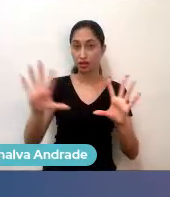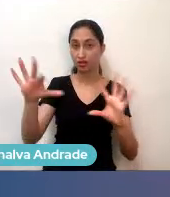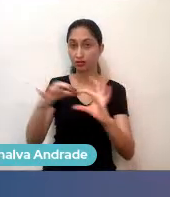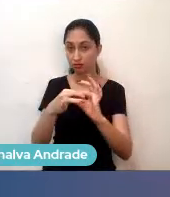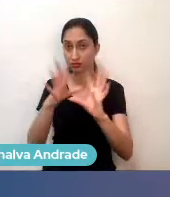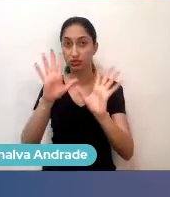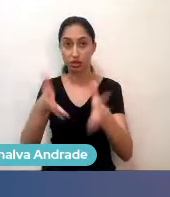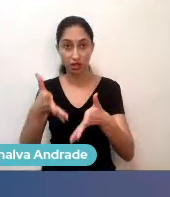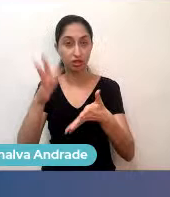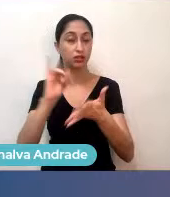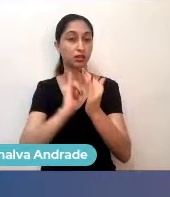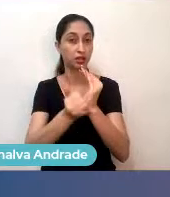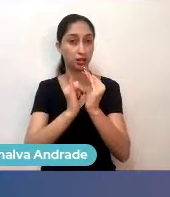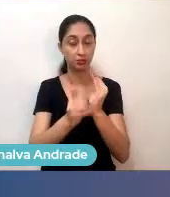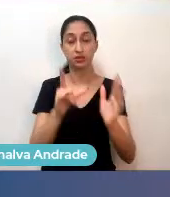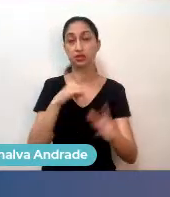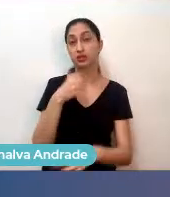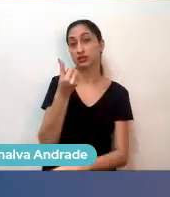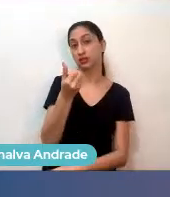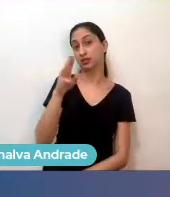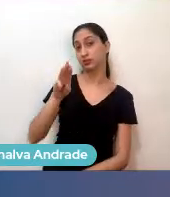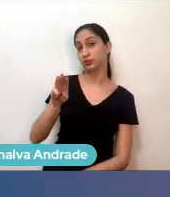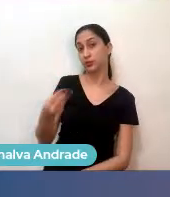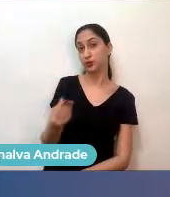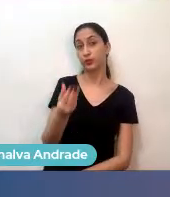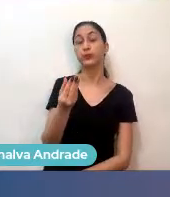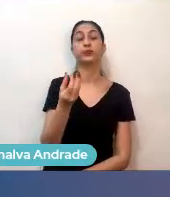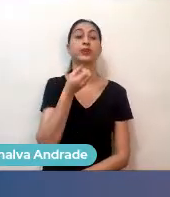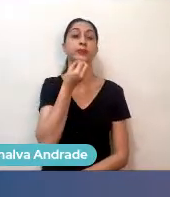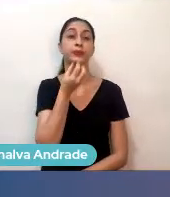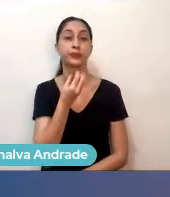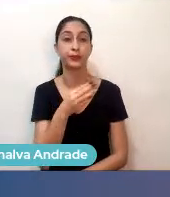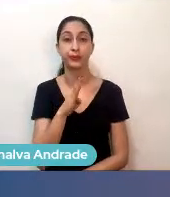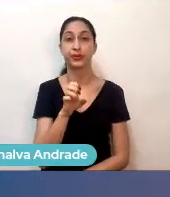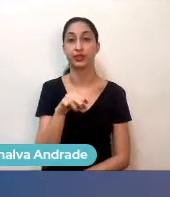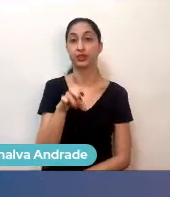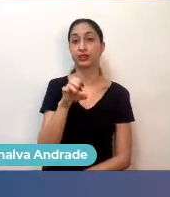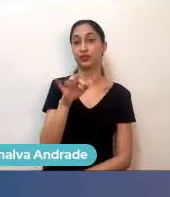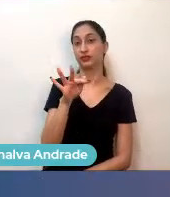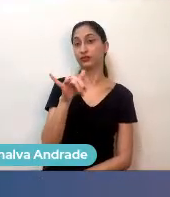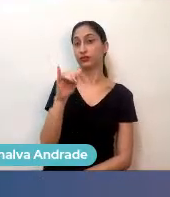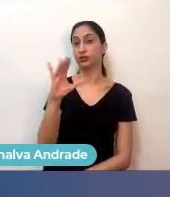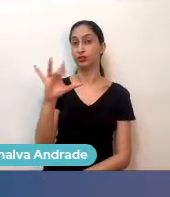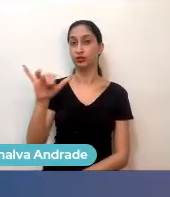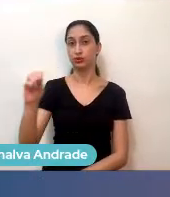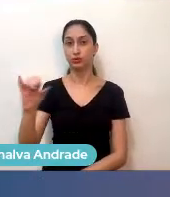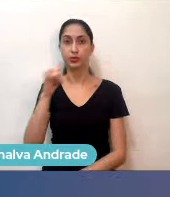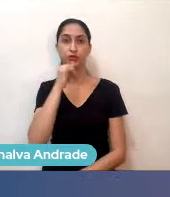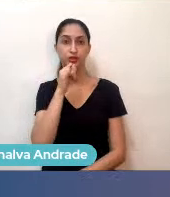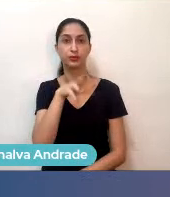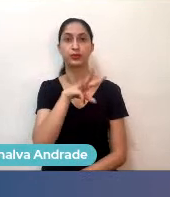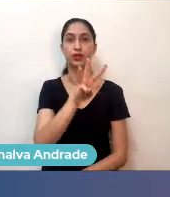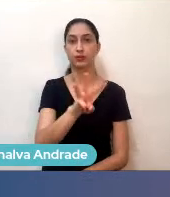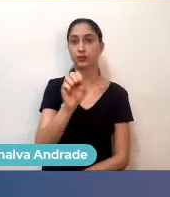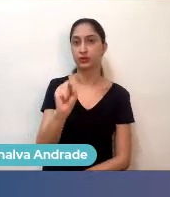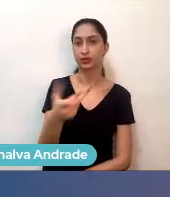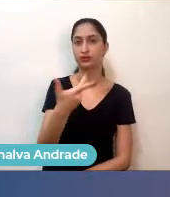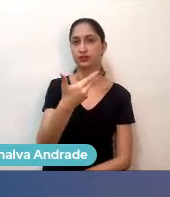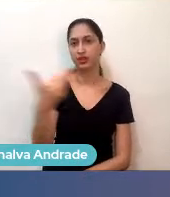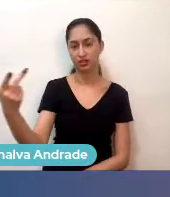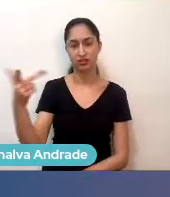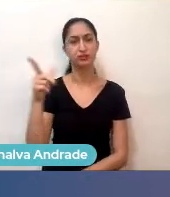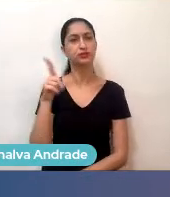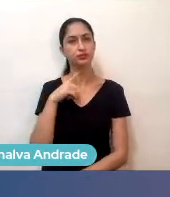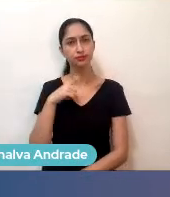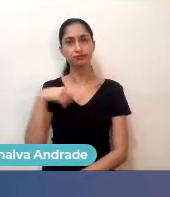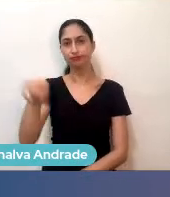em benefícios, em descontos de programas. Então, tem três exemplos aí, por exemplo, AWS, Salesforce, PipeFi, mas tem vários